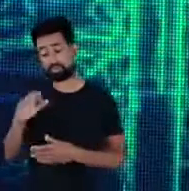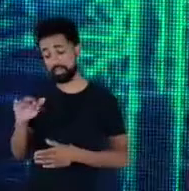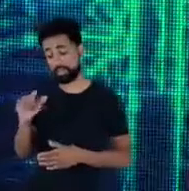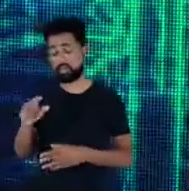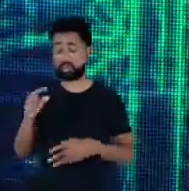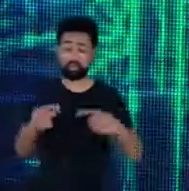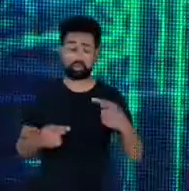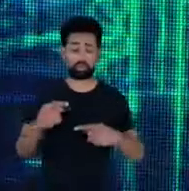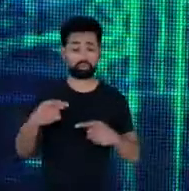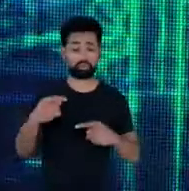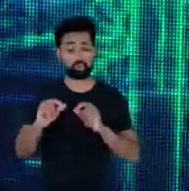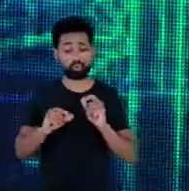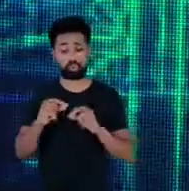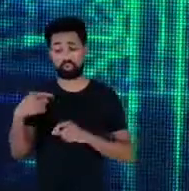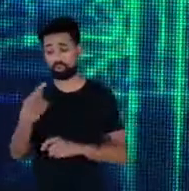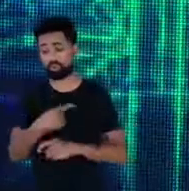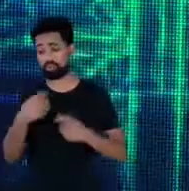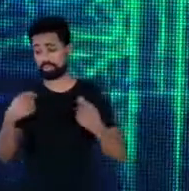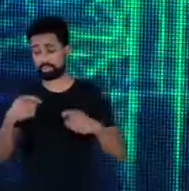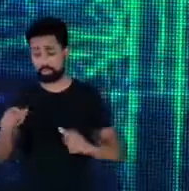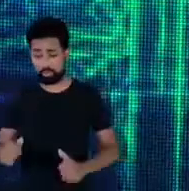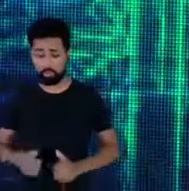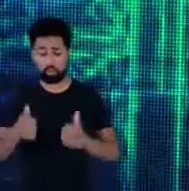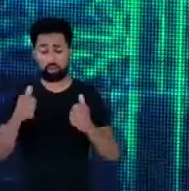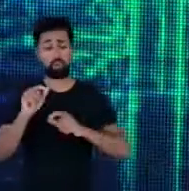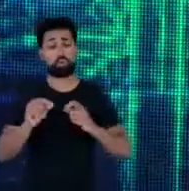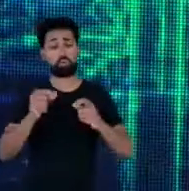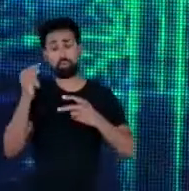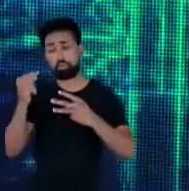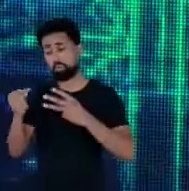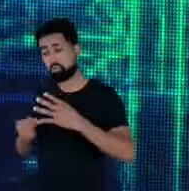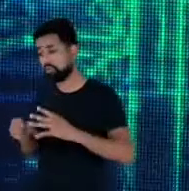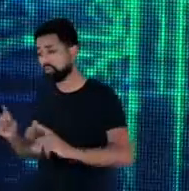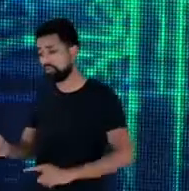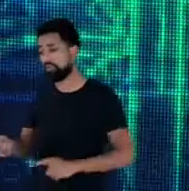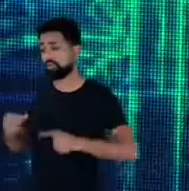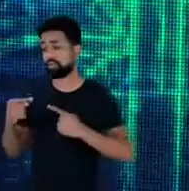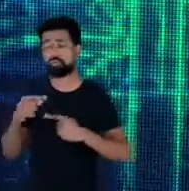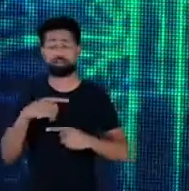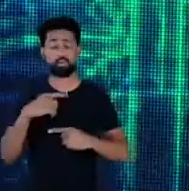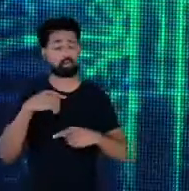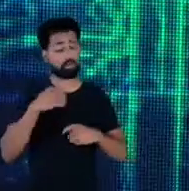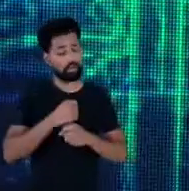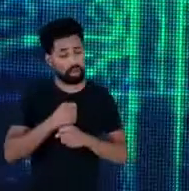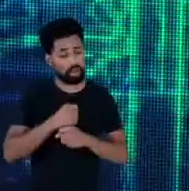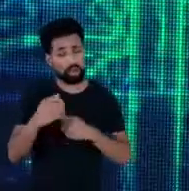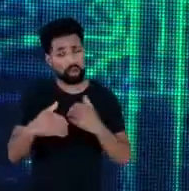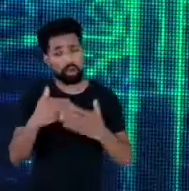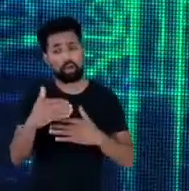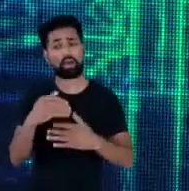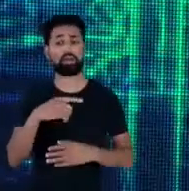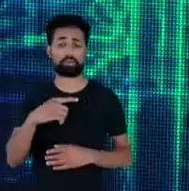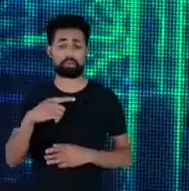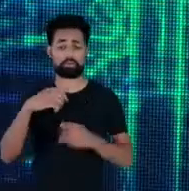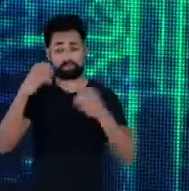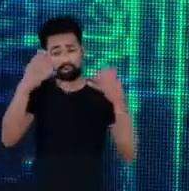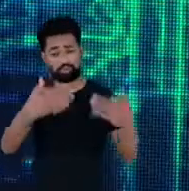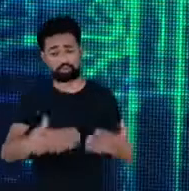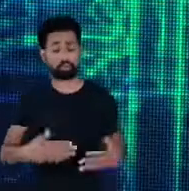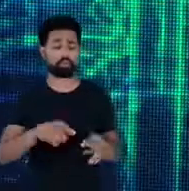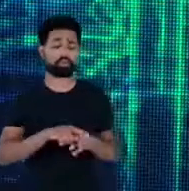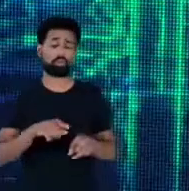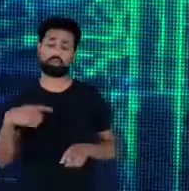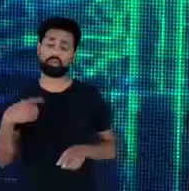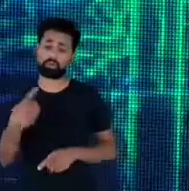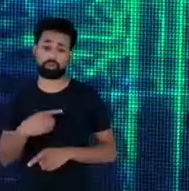o que a gente precisa para aprimorar quais são os desafios para os próximos anos como o próprio Federico colocou da BIS que a gente tem muitos